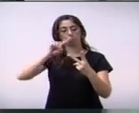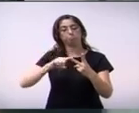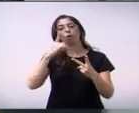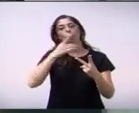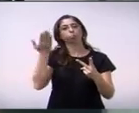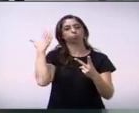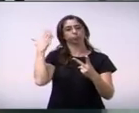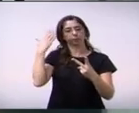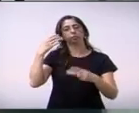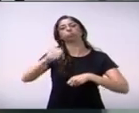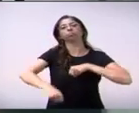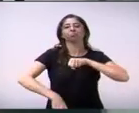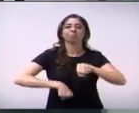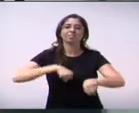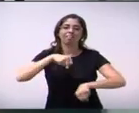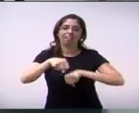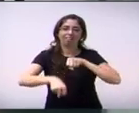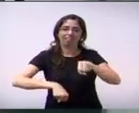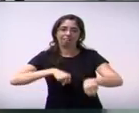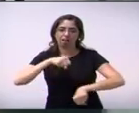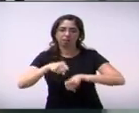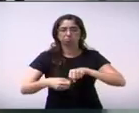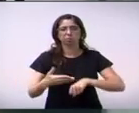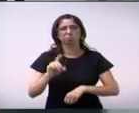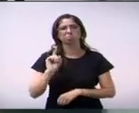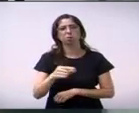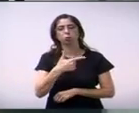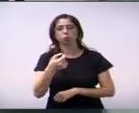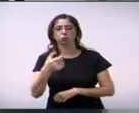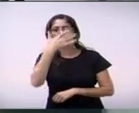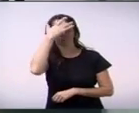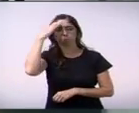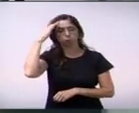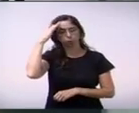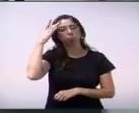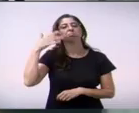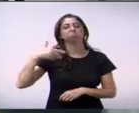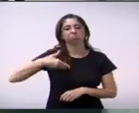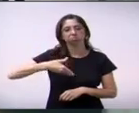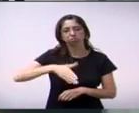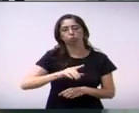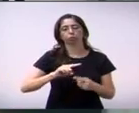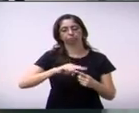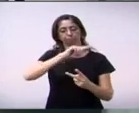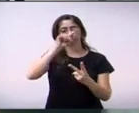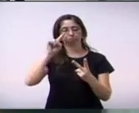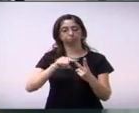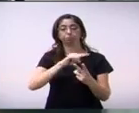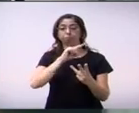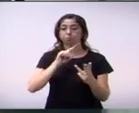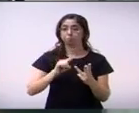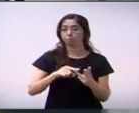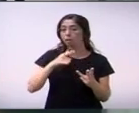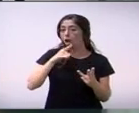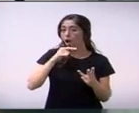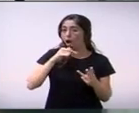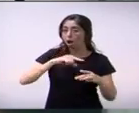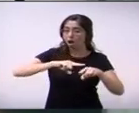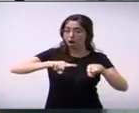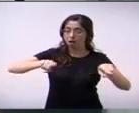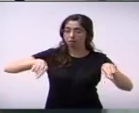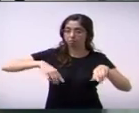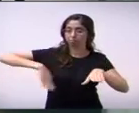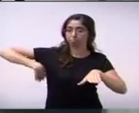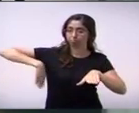ciclistas participaram numa grande festa. As piscinas, que tanto conversamos aqui,